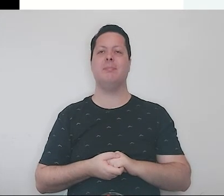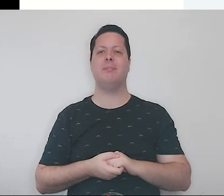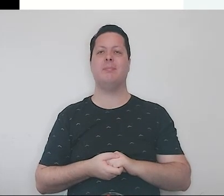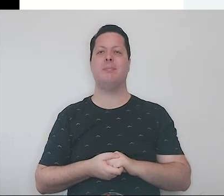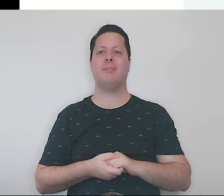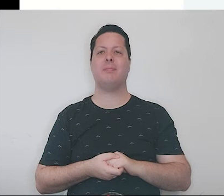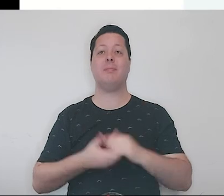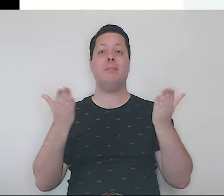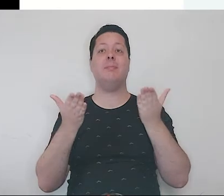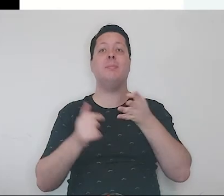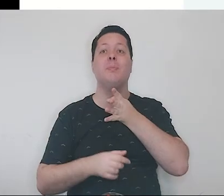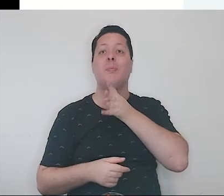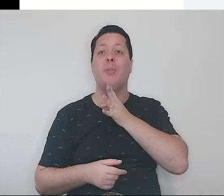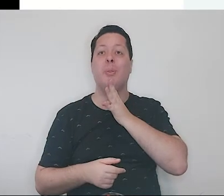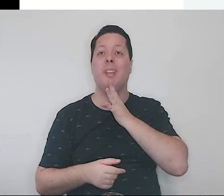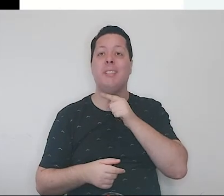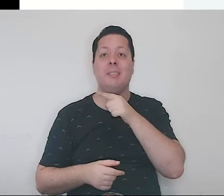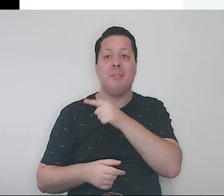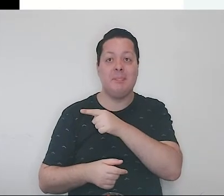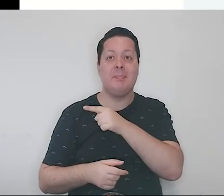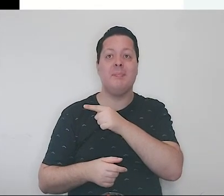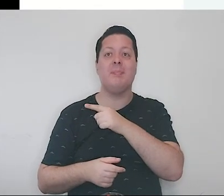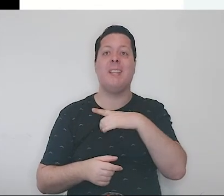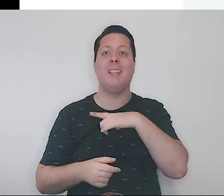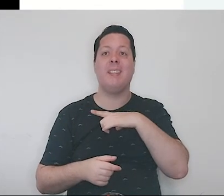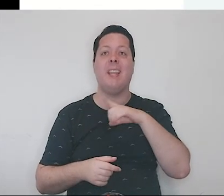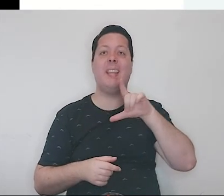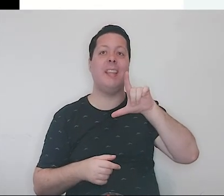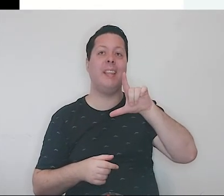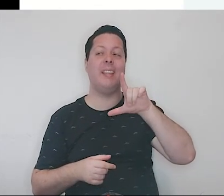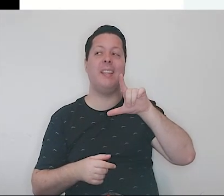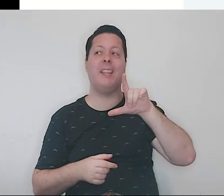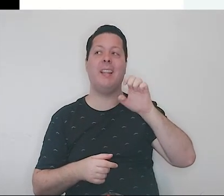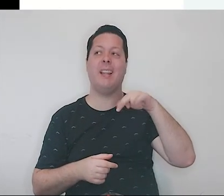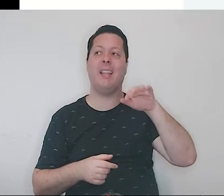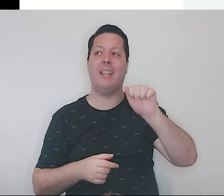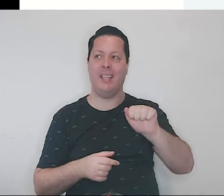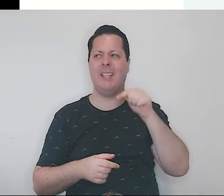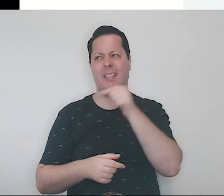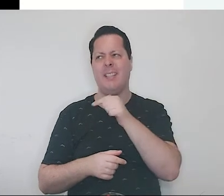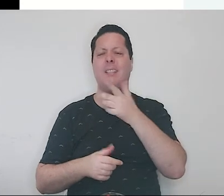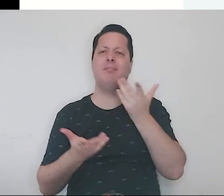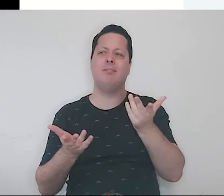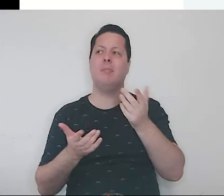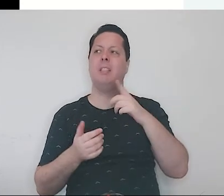Então, vamos conhecer esse tal obra,